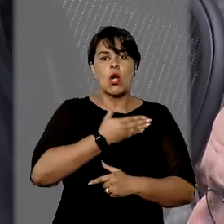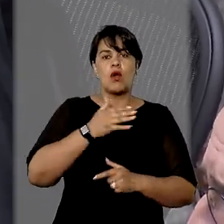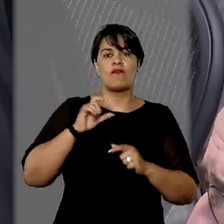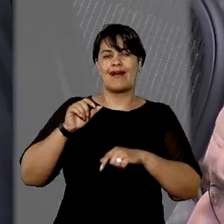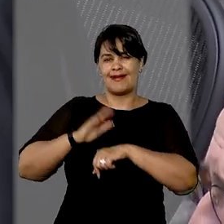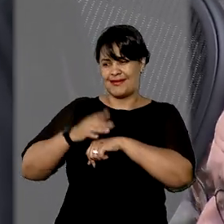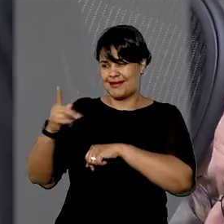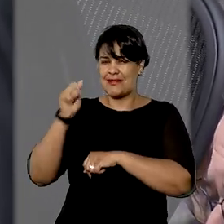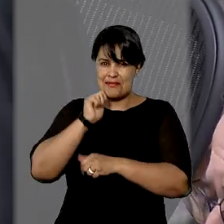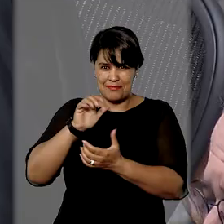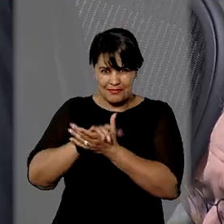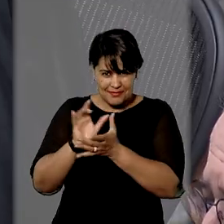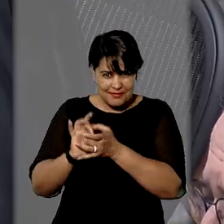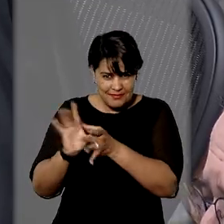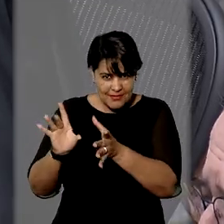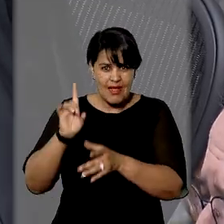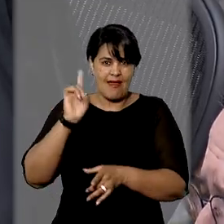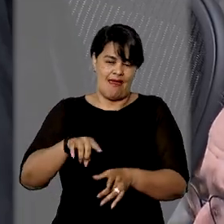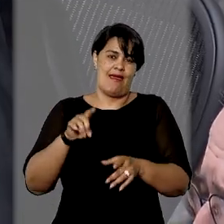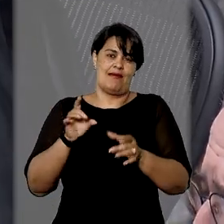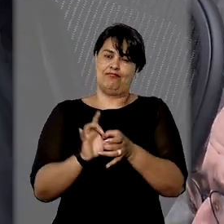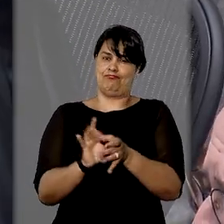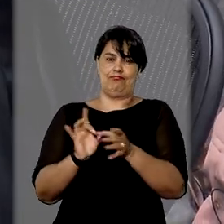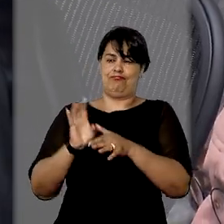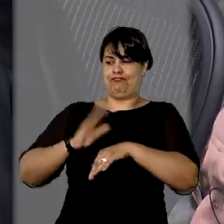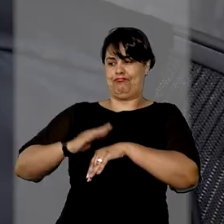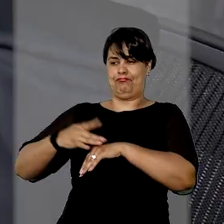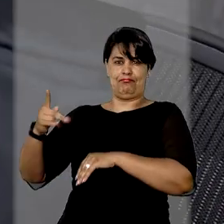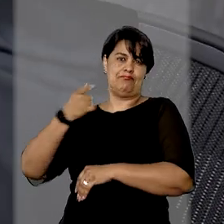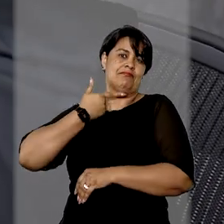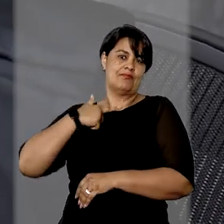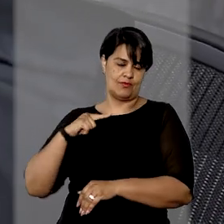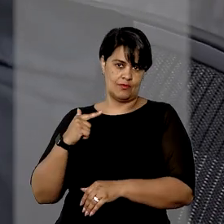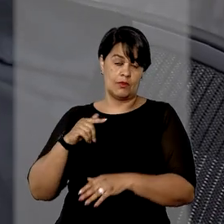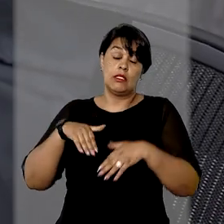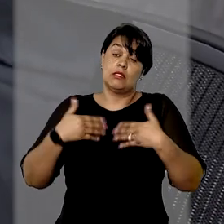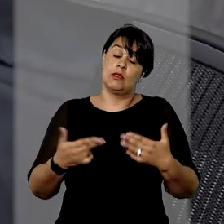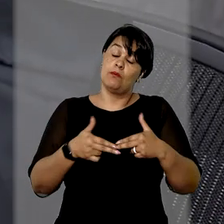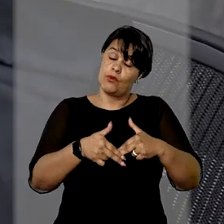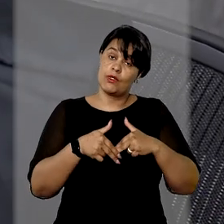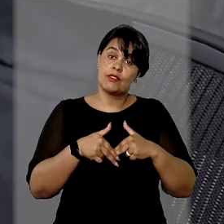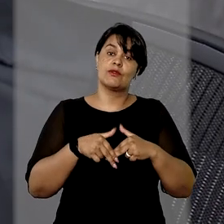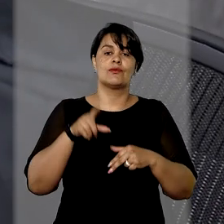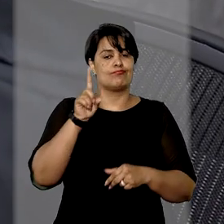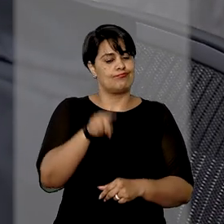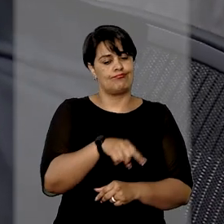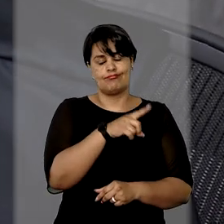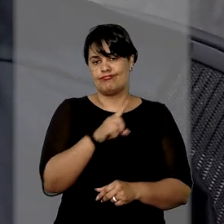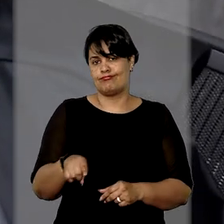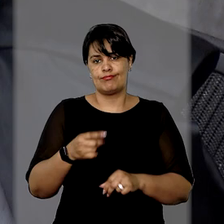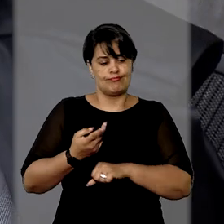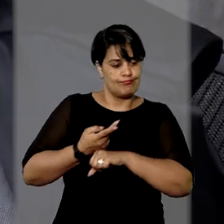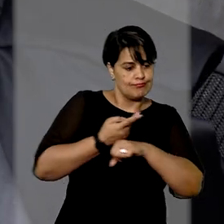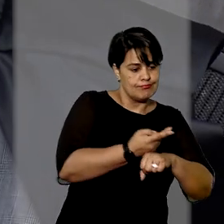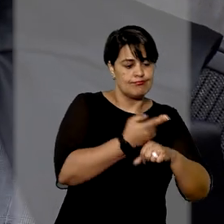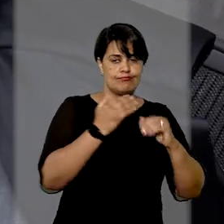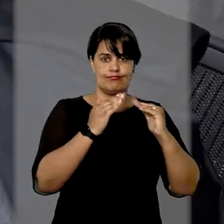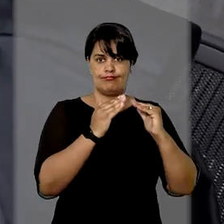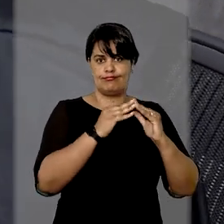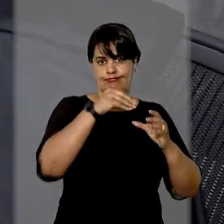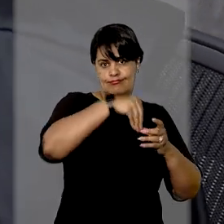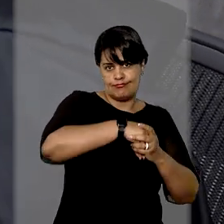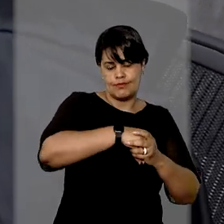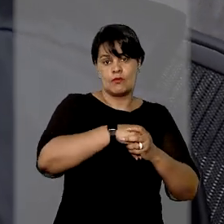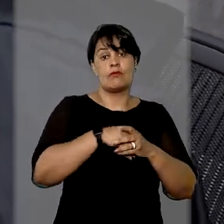de que o consentimento da esposa tenha sido dado livremente, fato que também impõe o reconhecimento da ilegalidade da busca